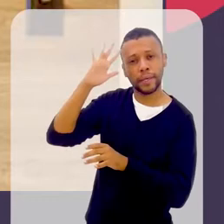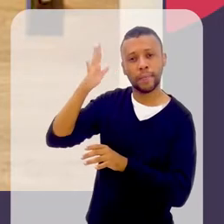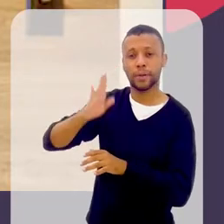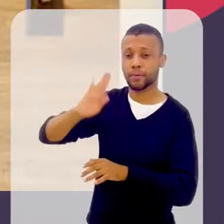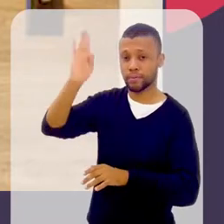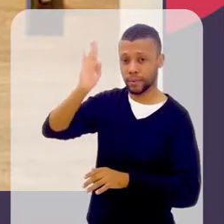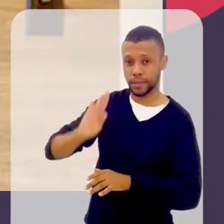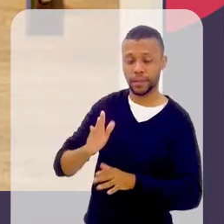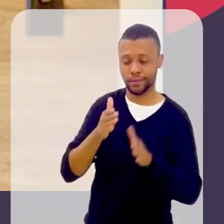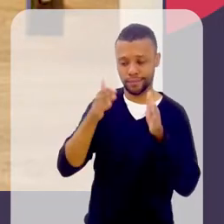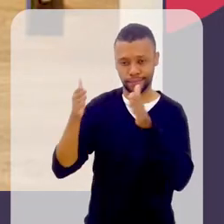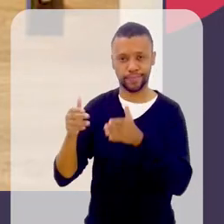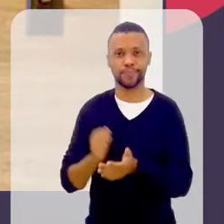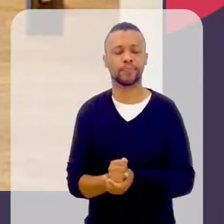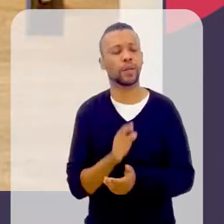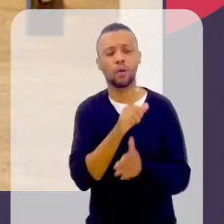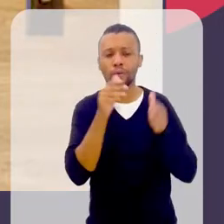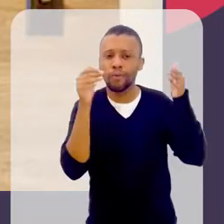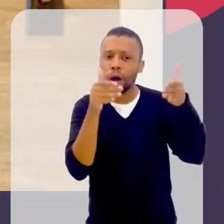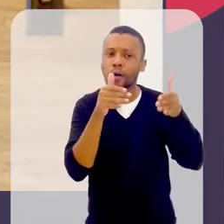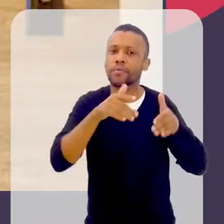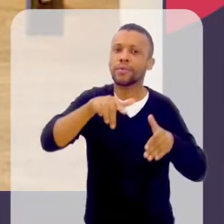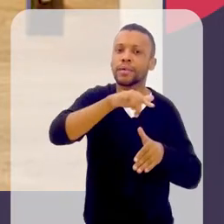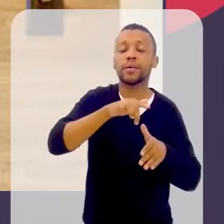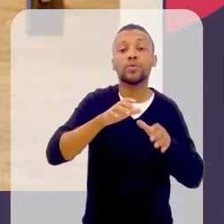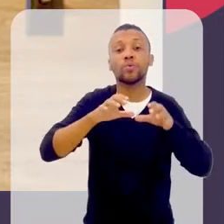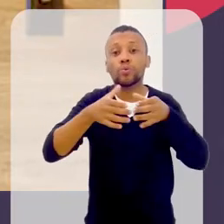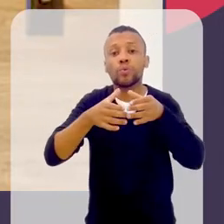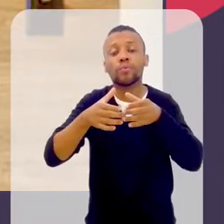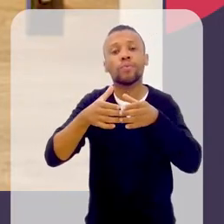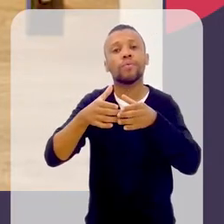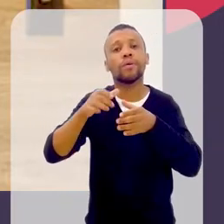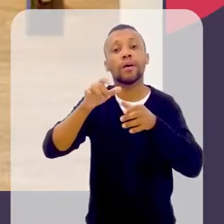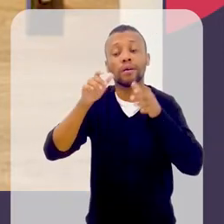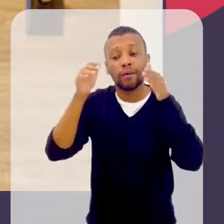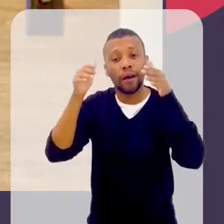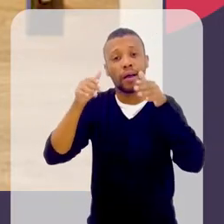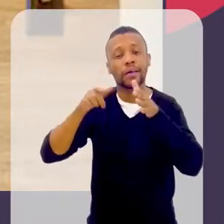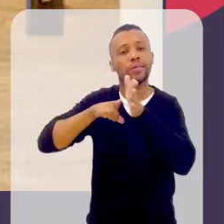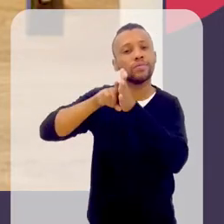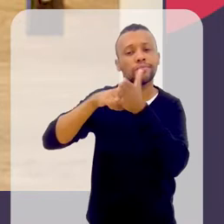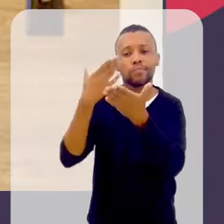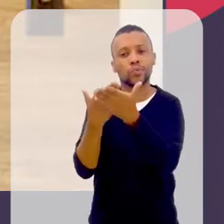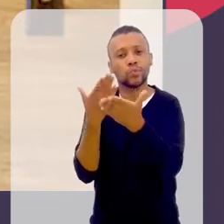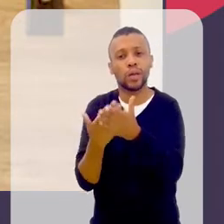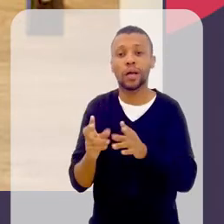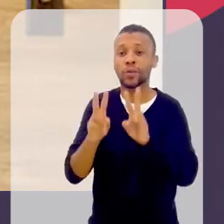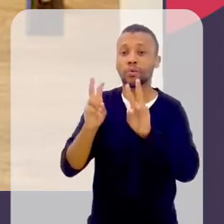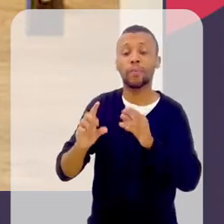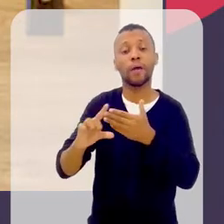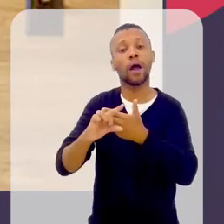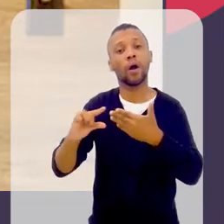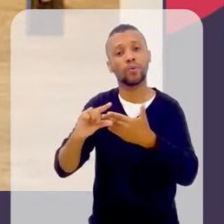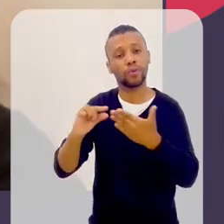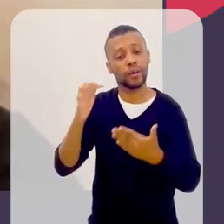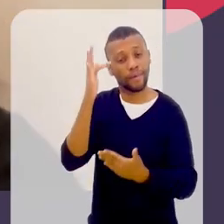E o foco de vocês no grupo, no Outros Clássicos, então, é filósofas brasileiras?